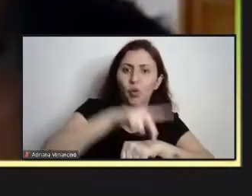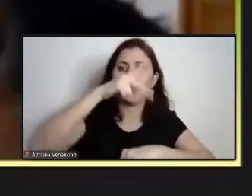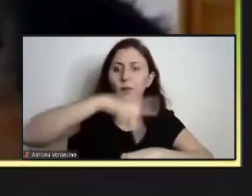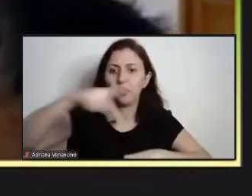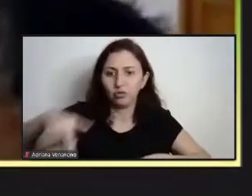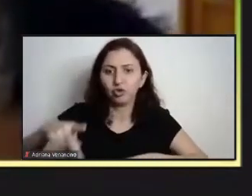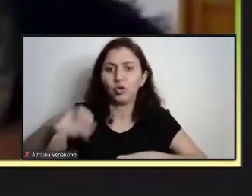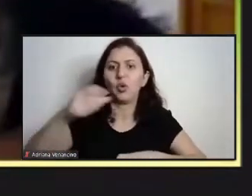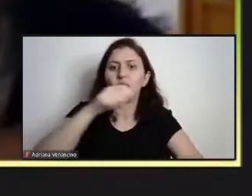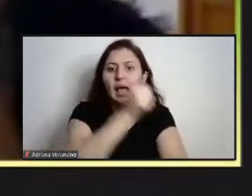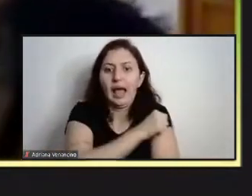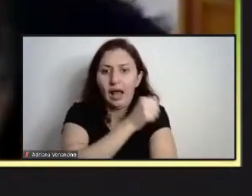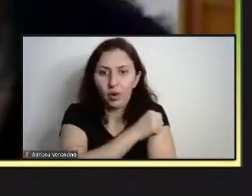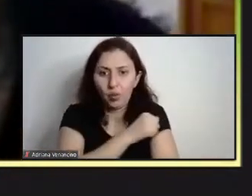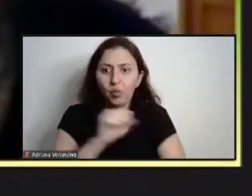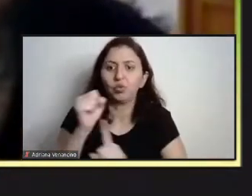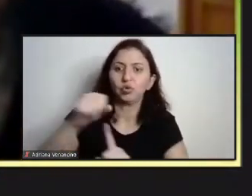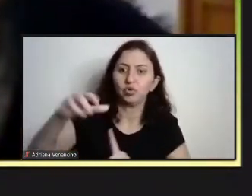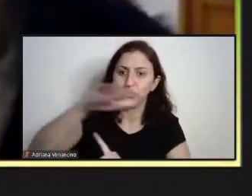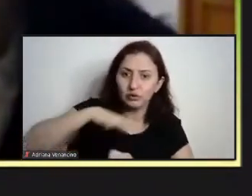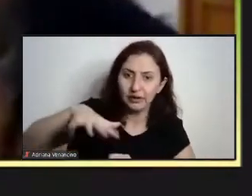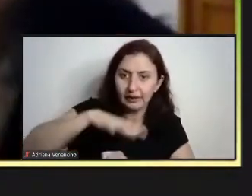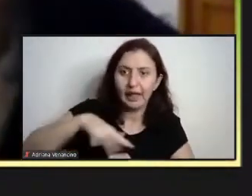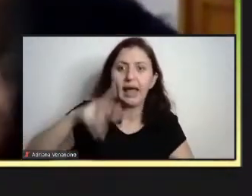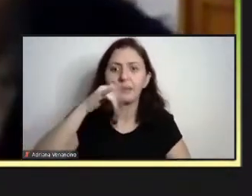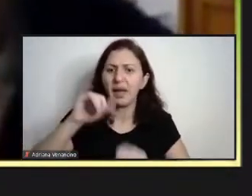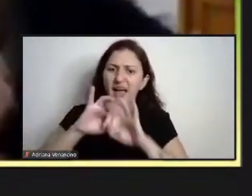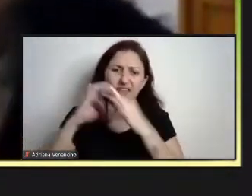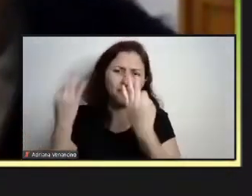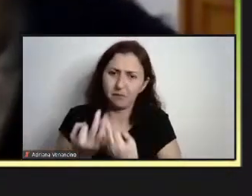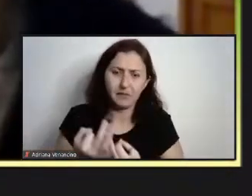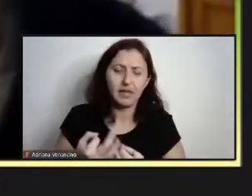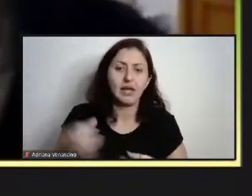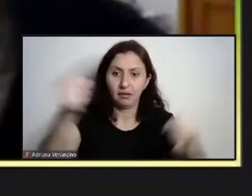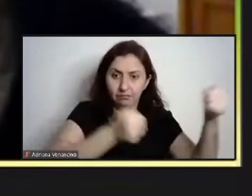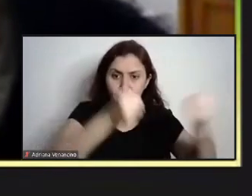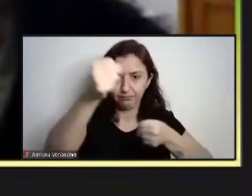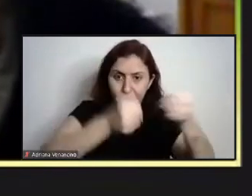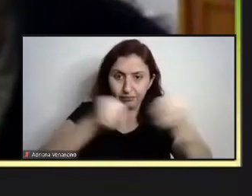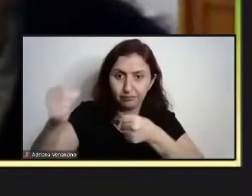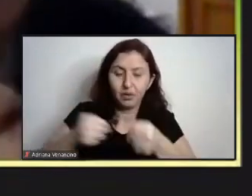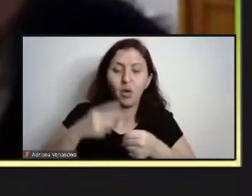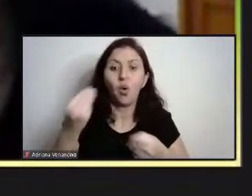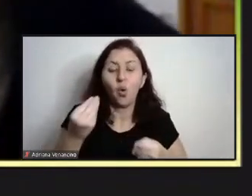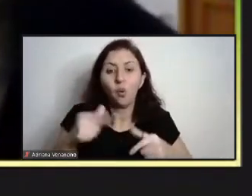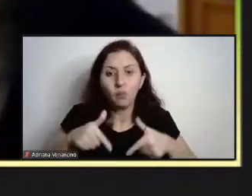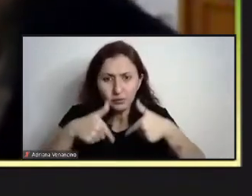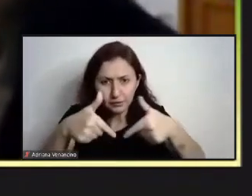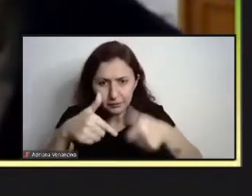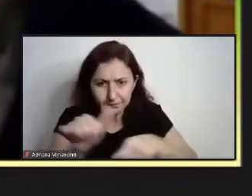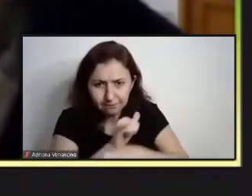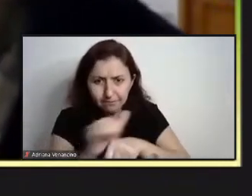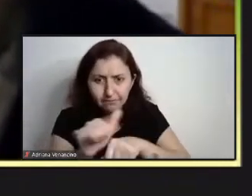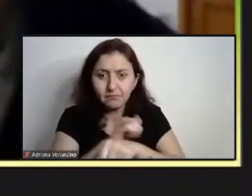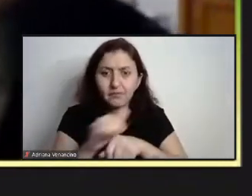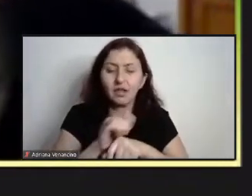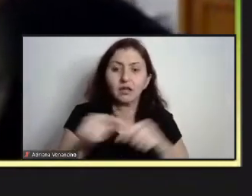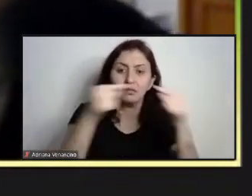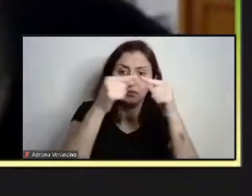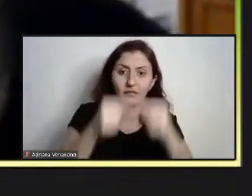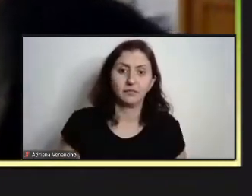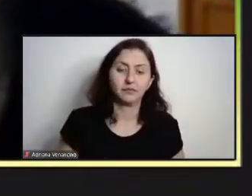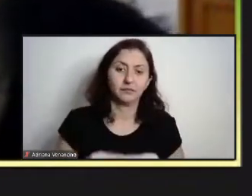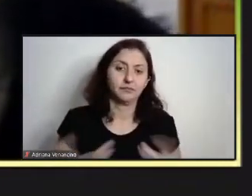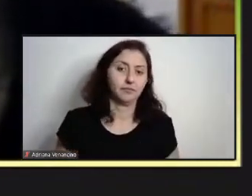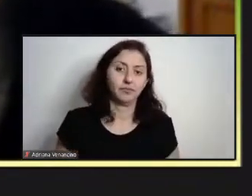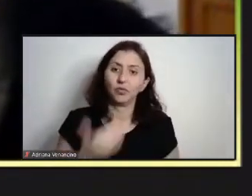envolva a sociedade, os pais, buscando, construindo estratégias mais adequadas. E não impor unilateralmente